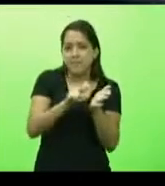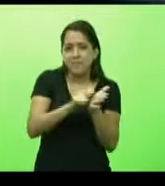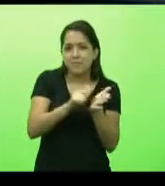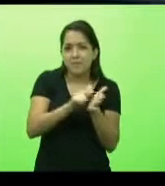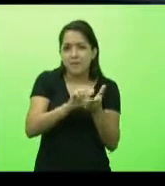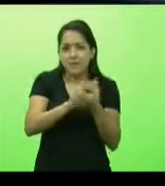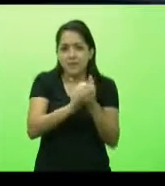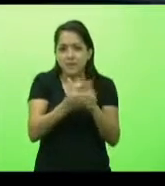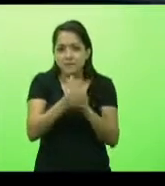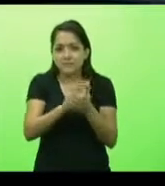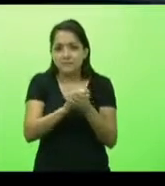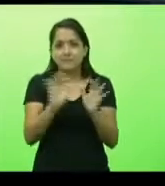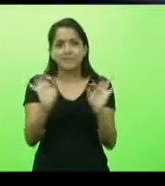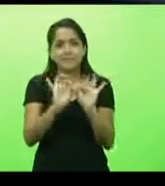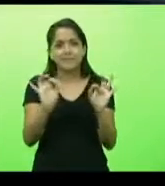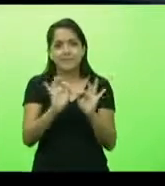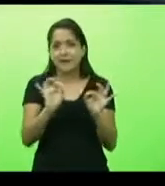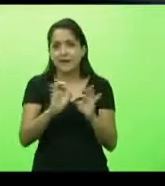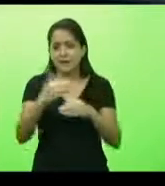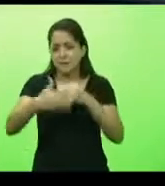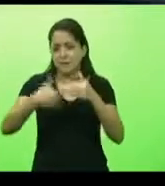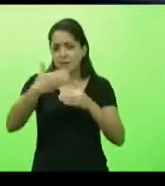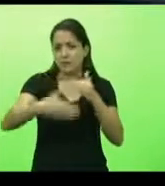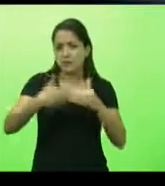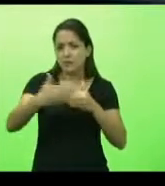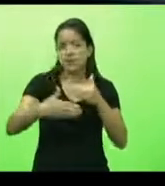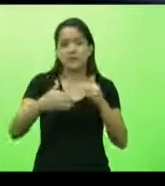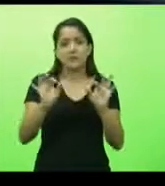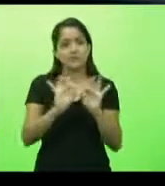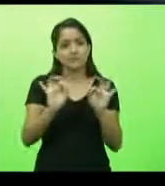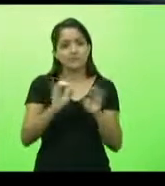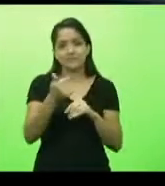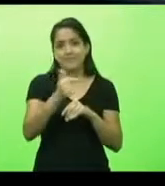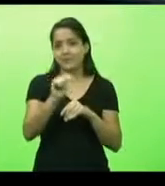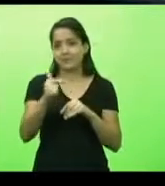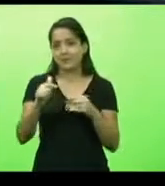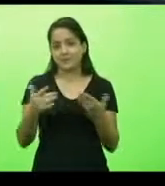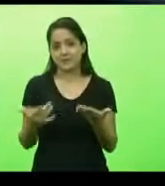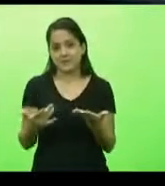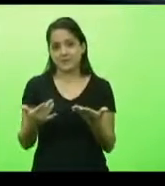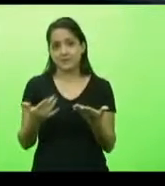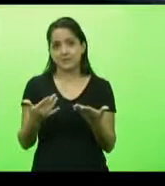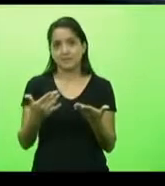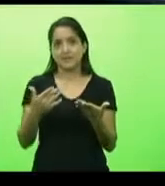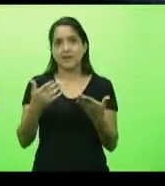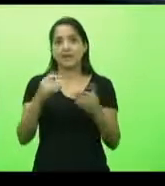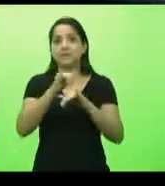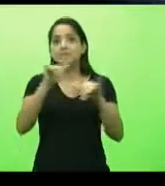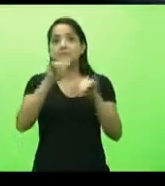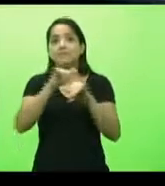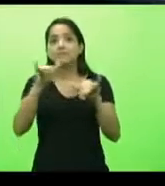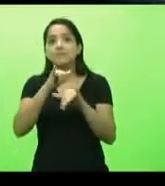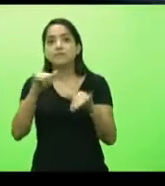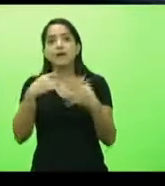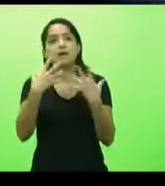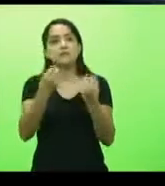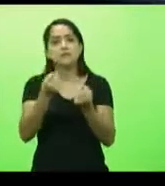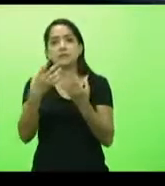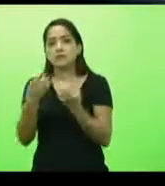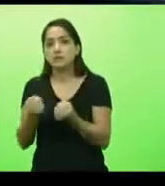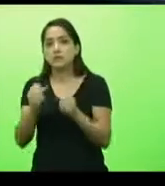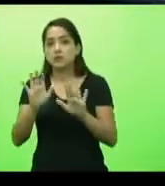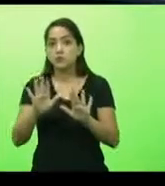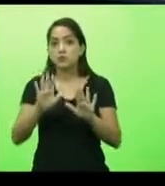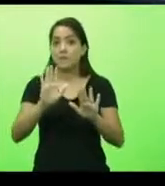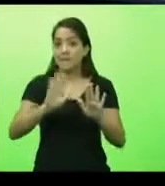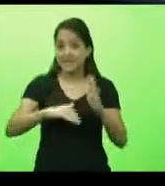sequer papel higiênico em todas as escolas. O papel, a propaganda, aceita tudo. Na prática,